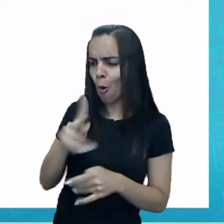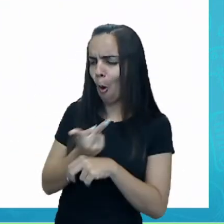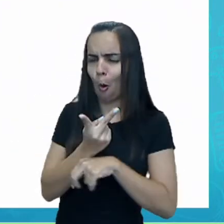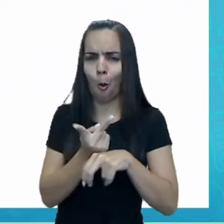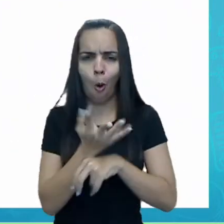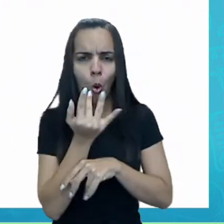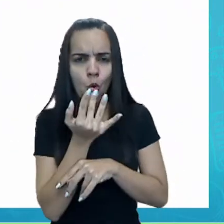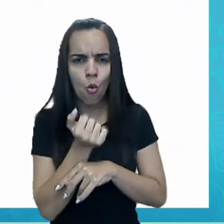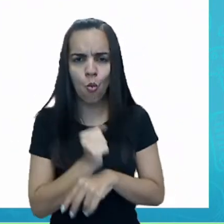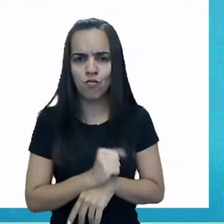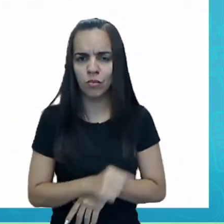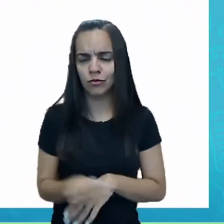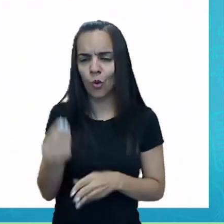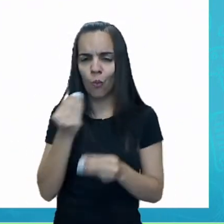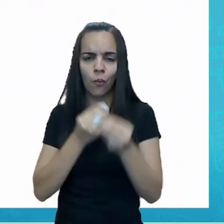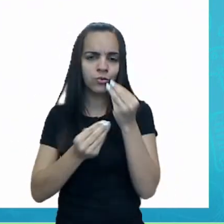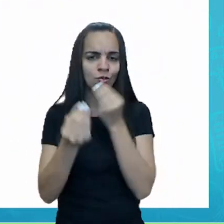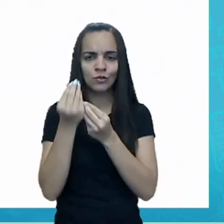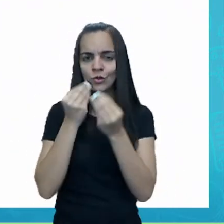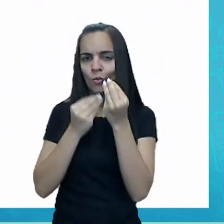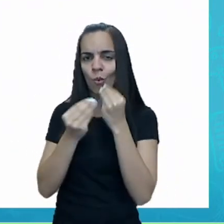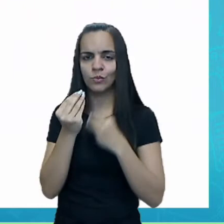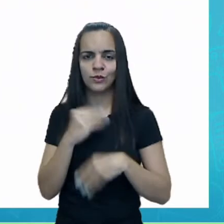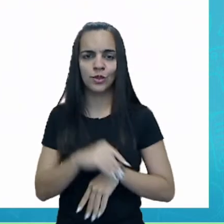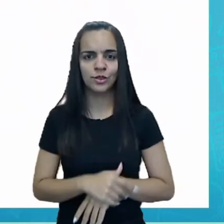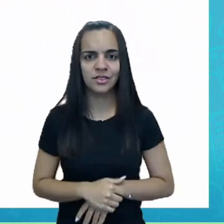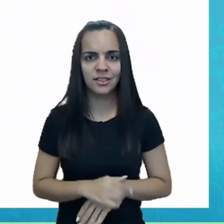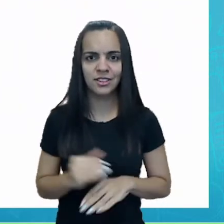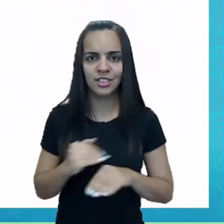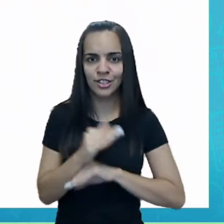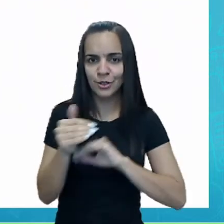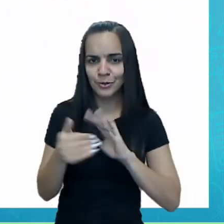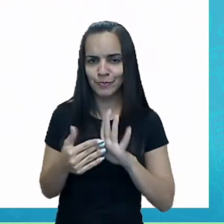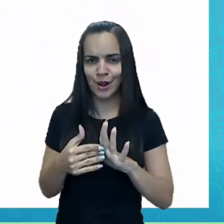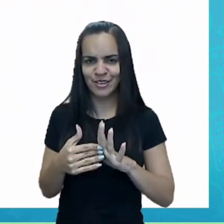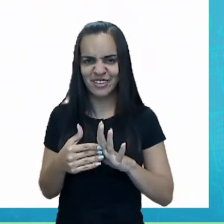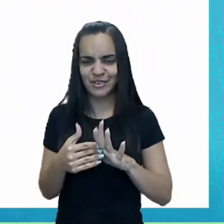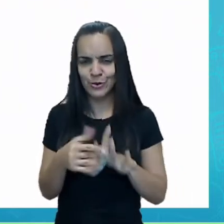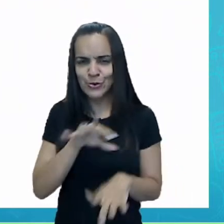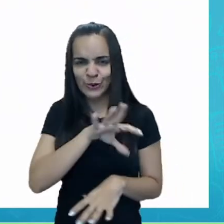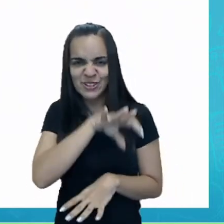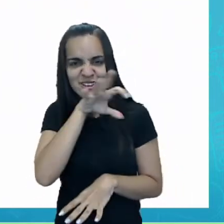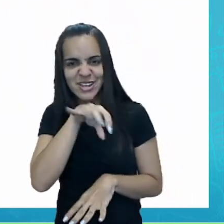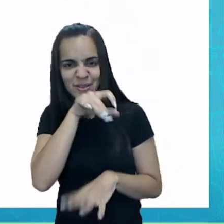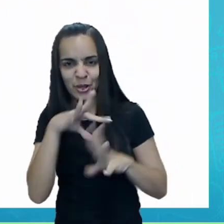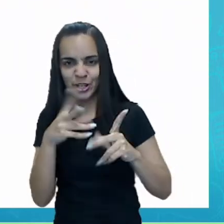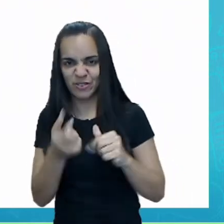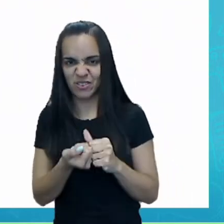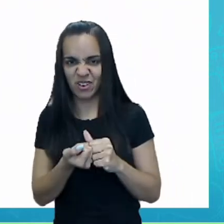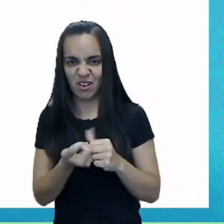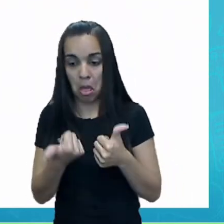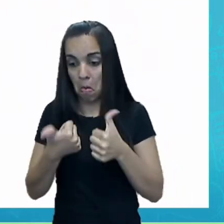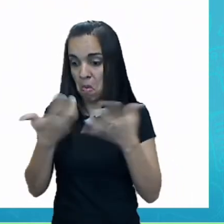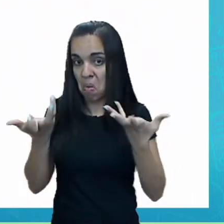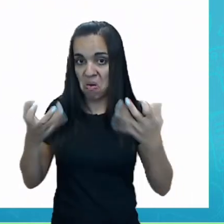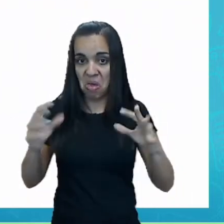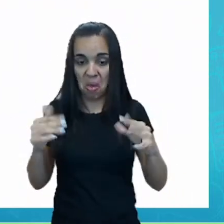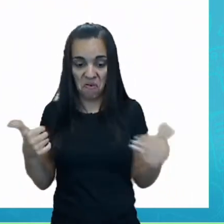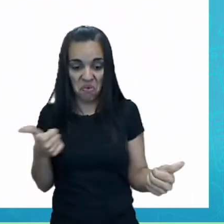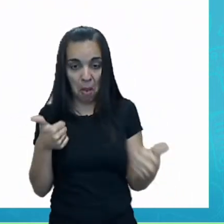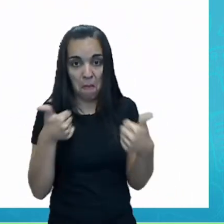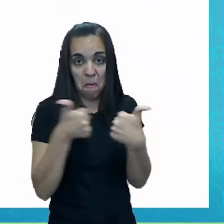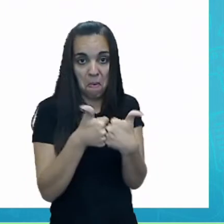Fazendo um lanchinho e a bicharada toda deu no pé. Ninguém quis ficar para